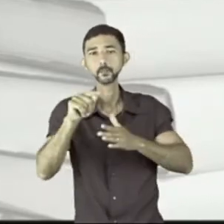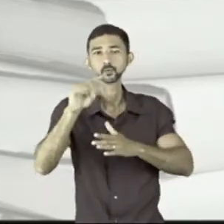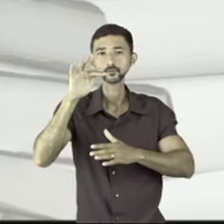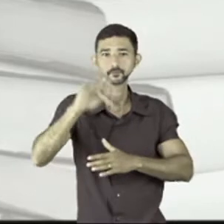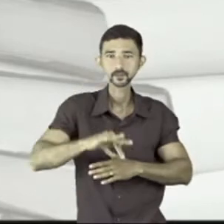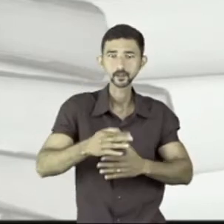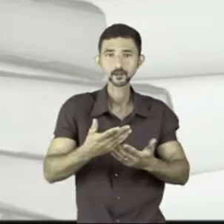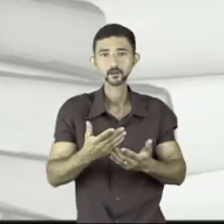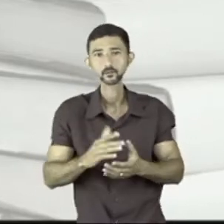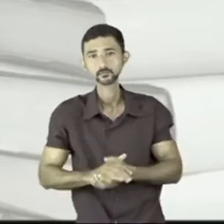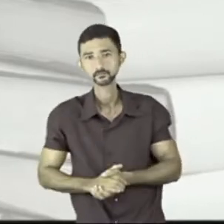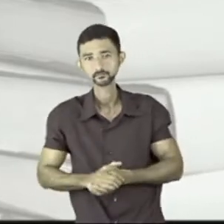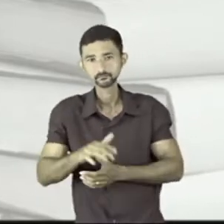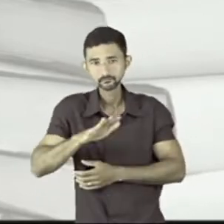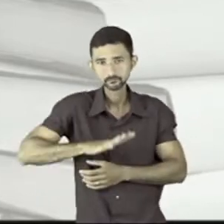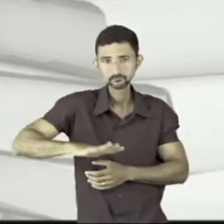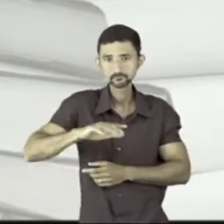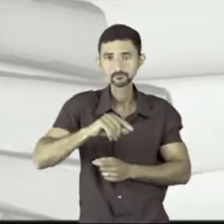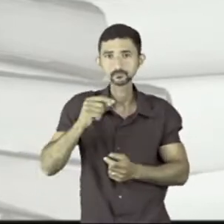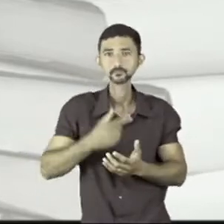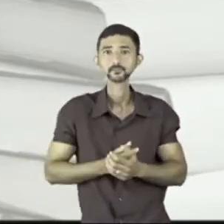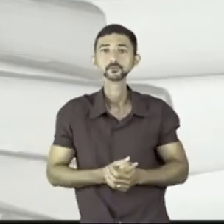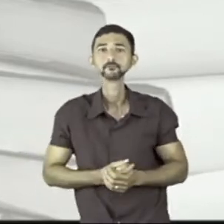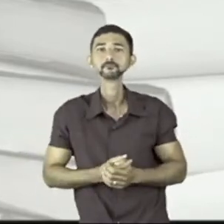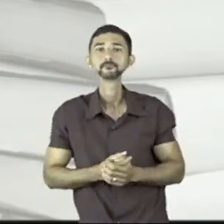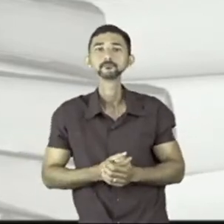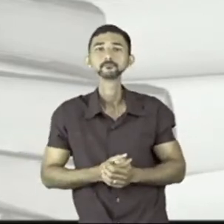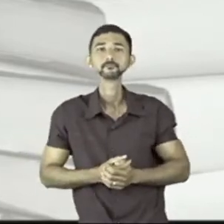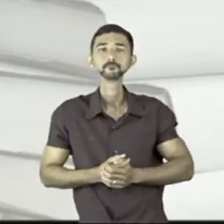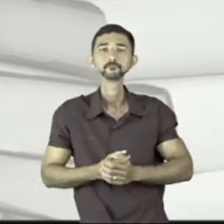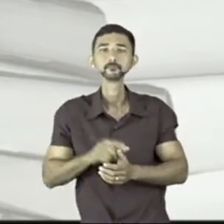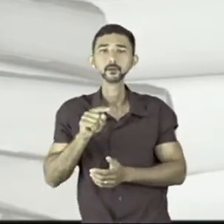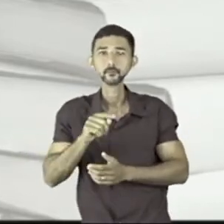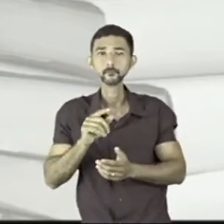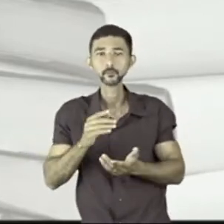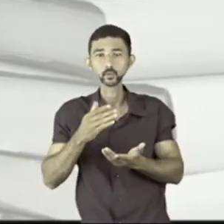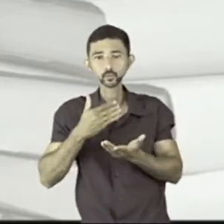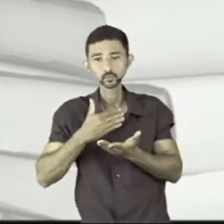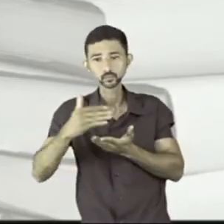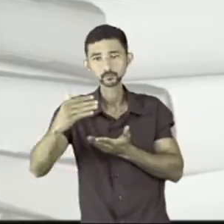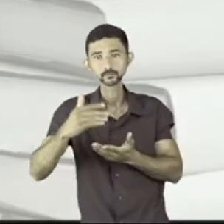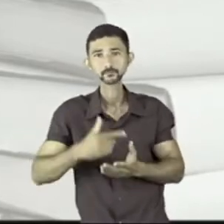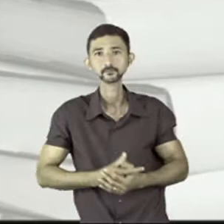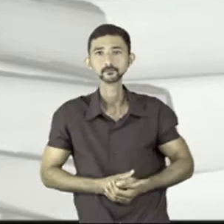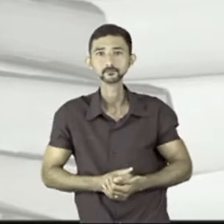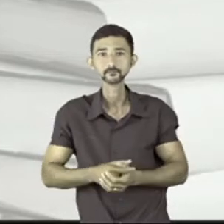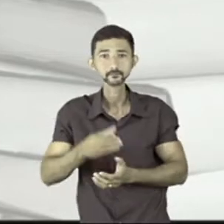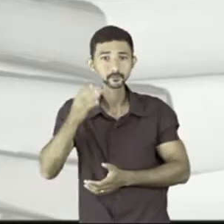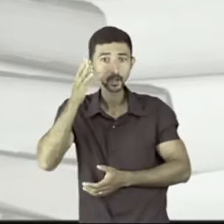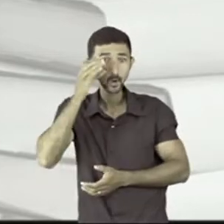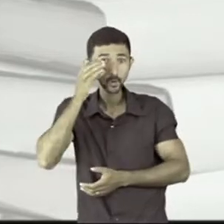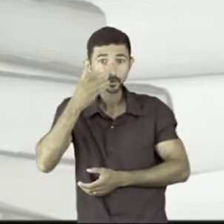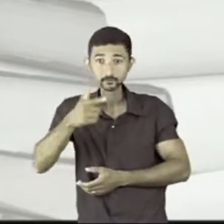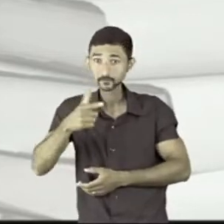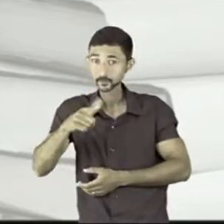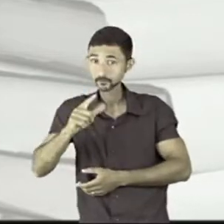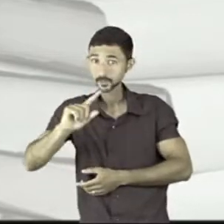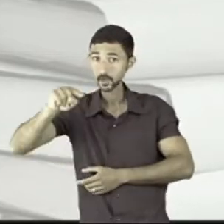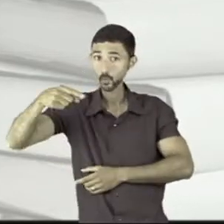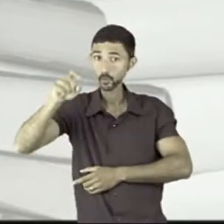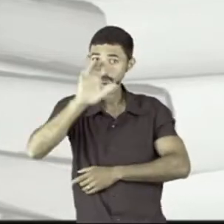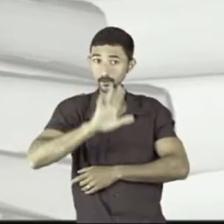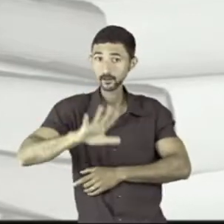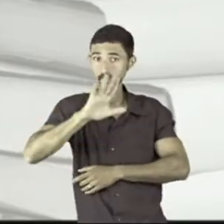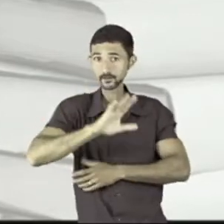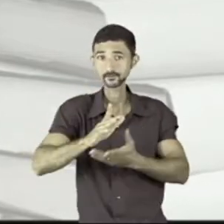final e na nossa região nós chamamos de ponto em seguida. Isso, curiosamente, não existe em outras